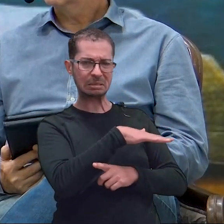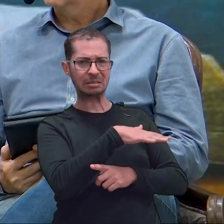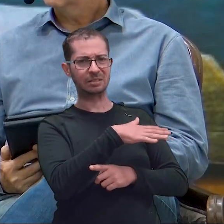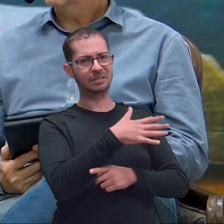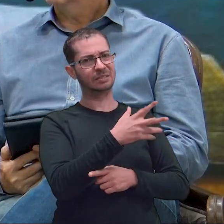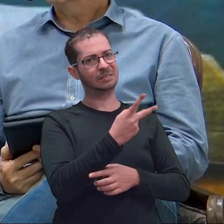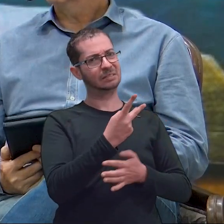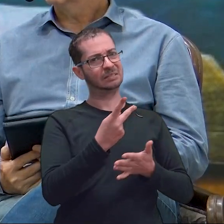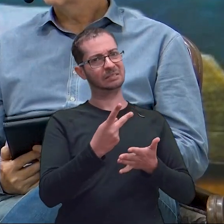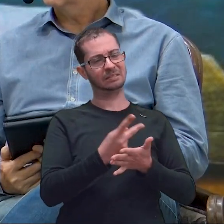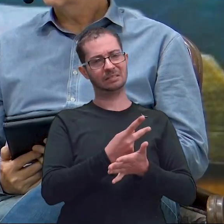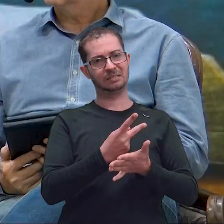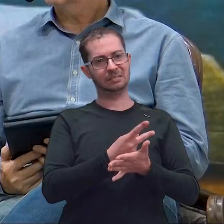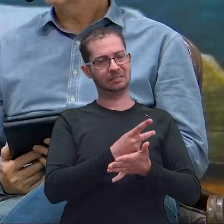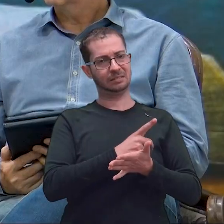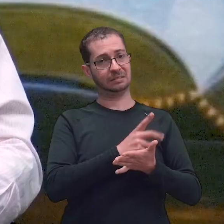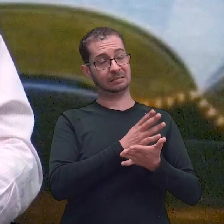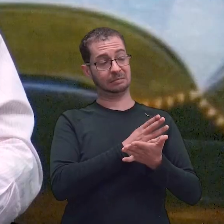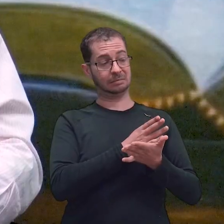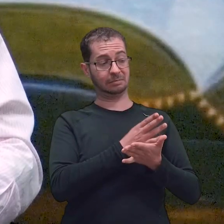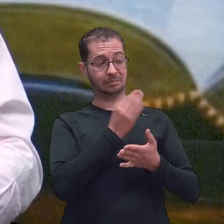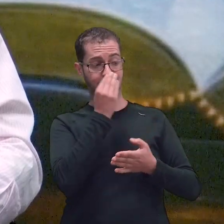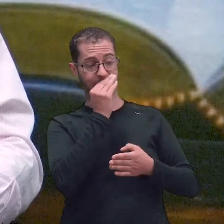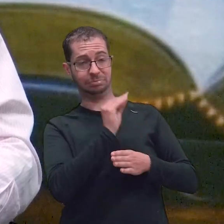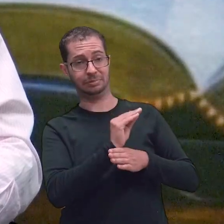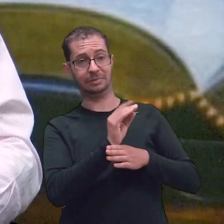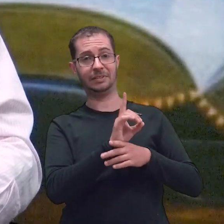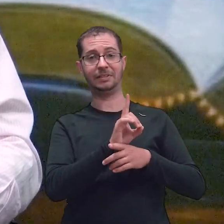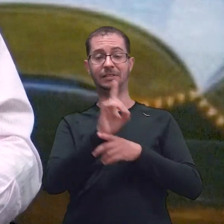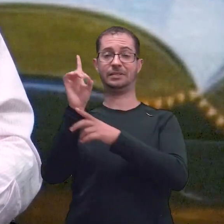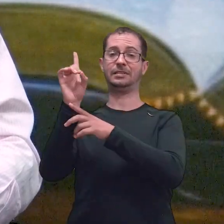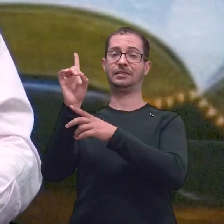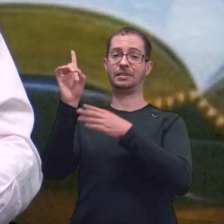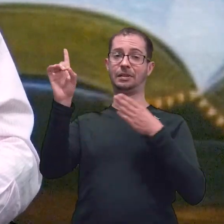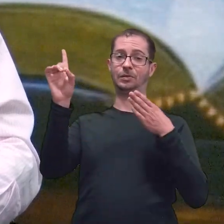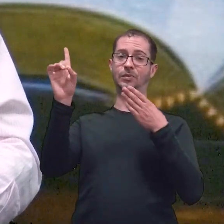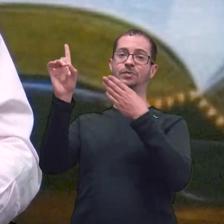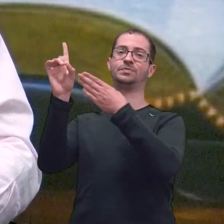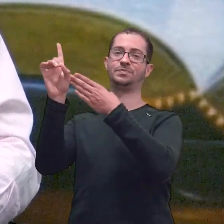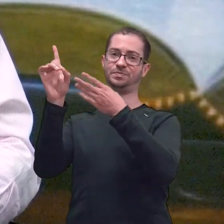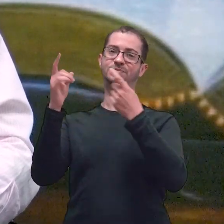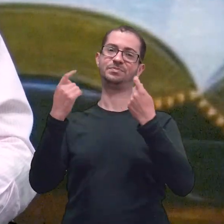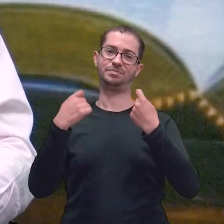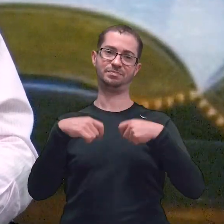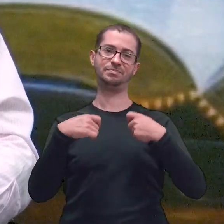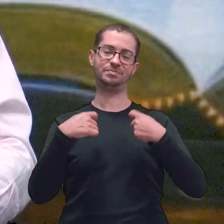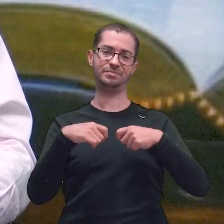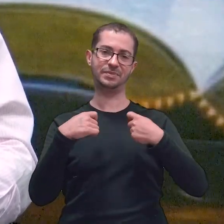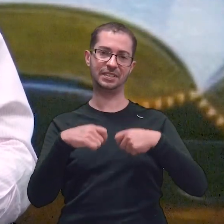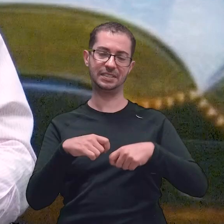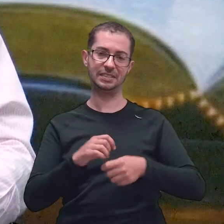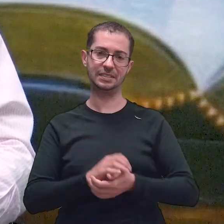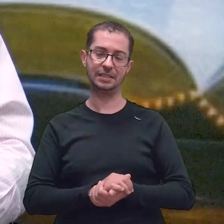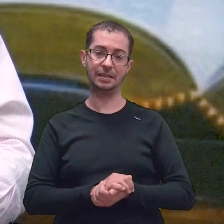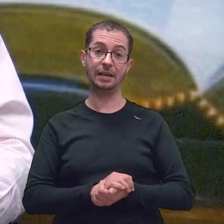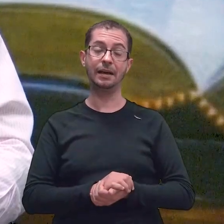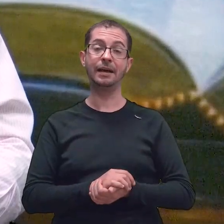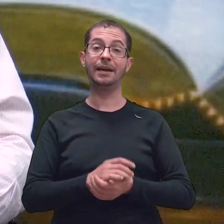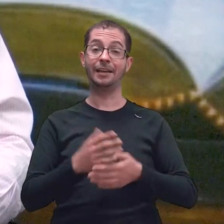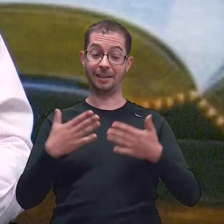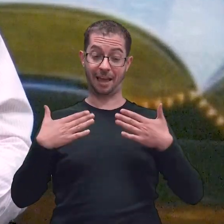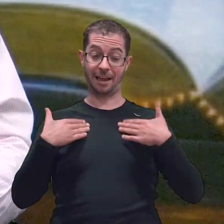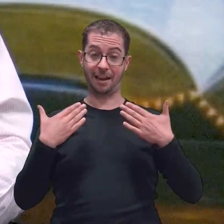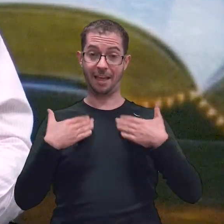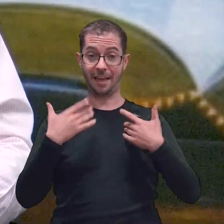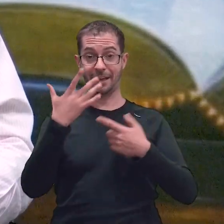ela nos caminhos do Senhor? Dá para a gente parar. Parar e pensar nesse sentido. E feliz o homem que não o quê?